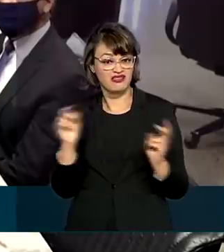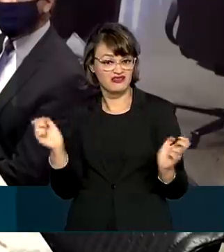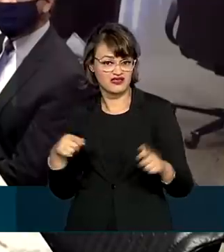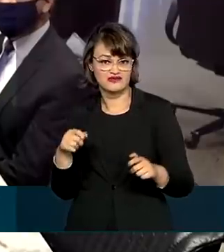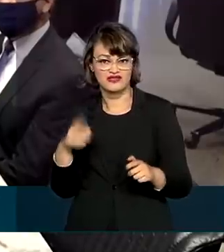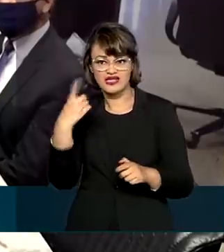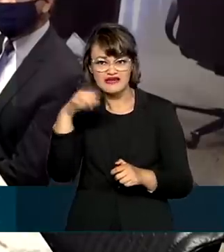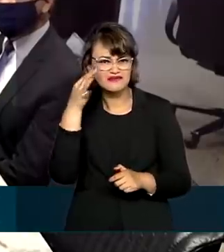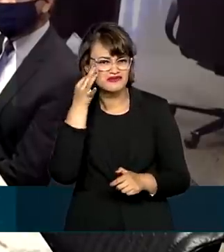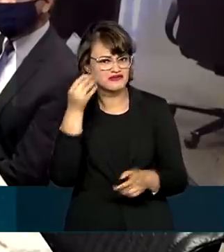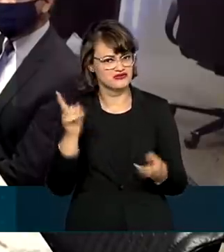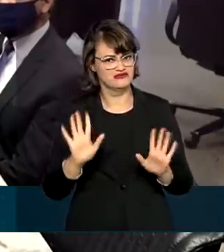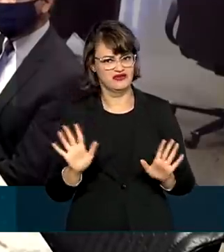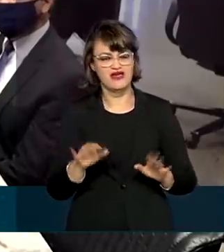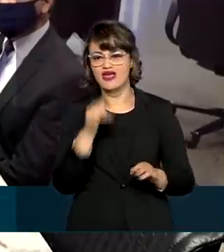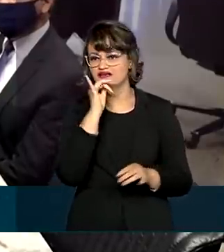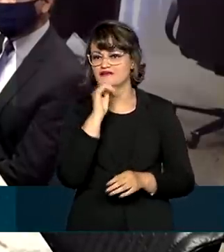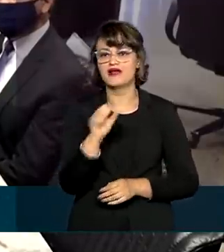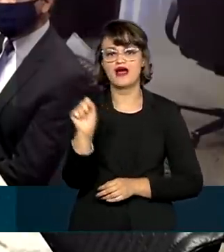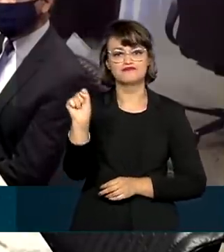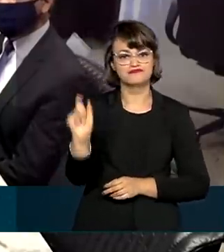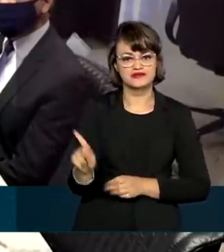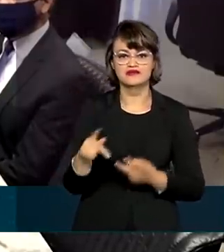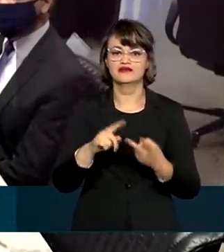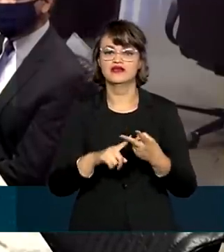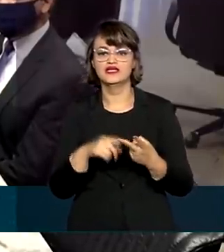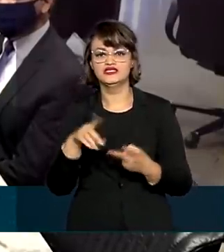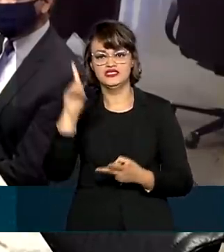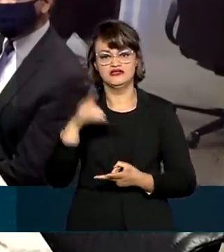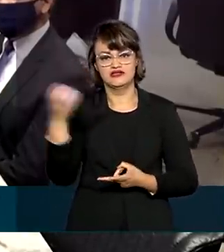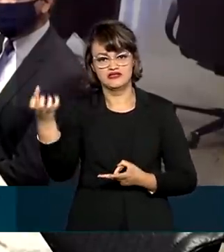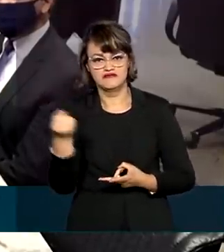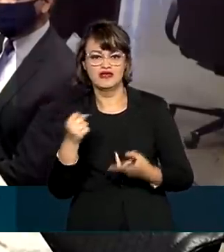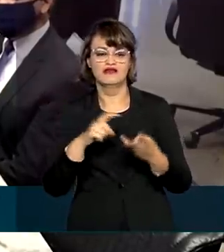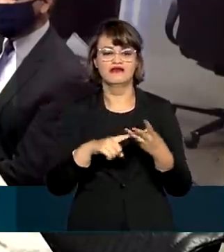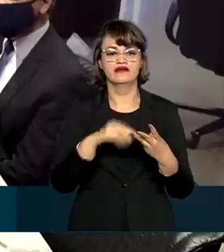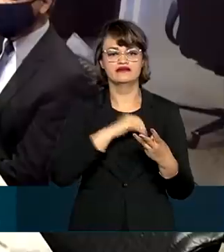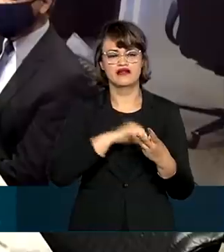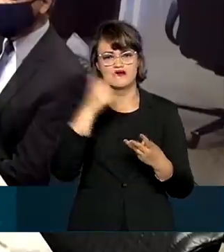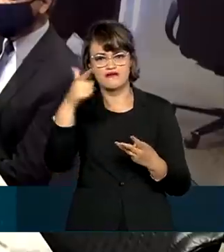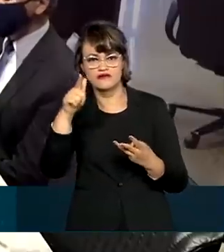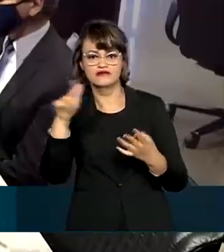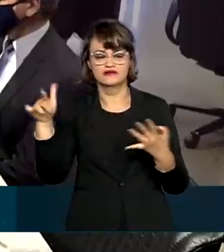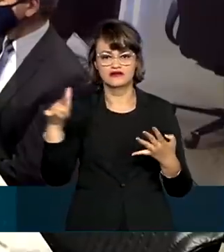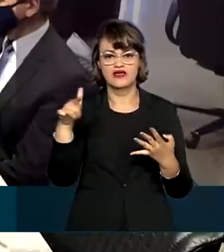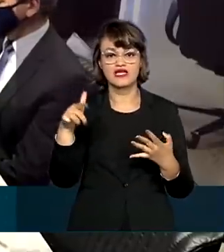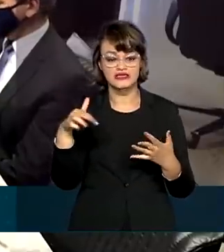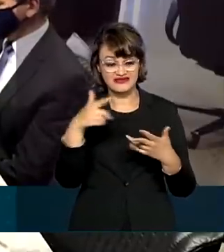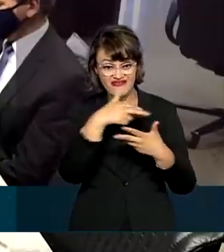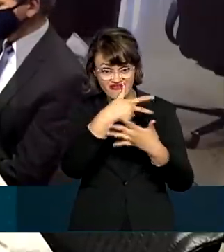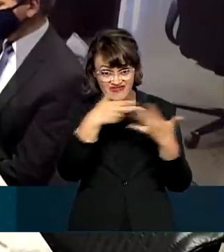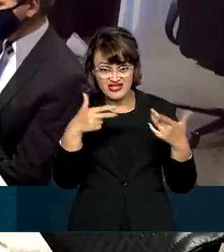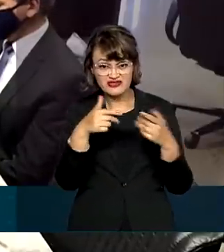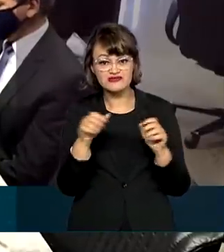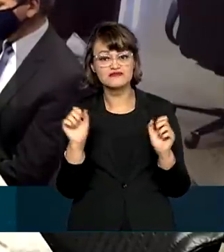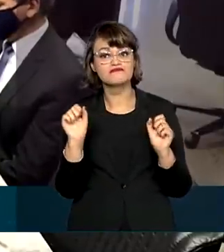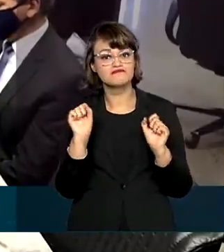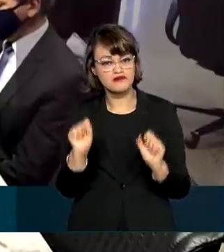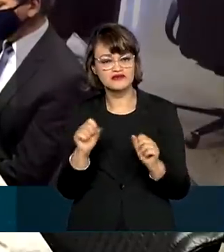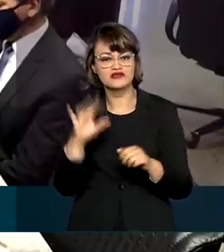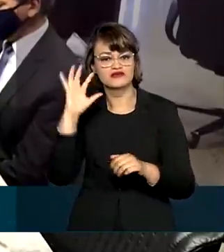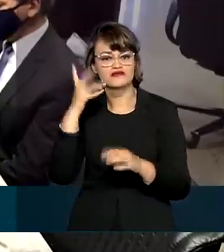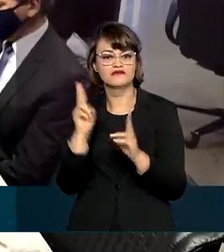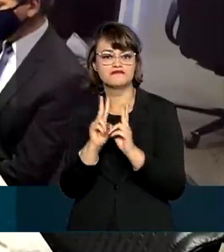Por exemplo, uma aposentadoria, uma pensão, salário e uma unidade, esses serviços continuam